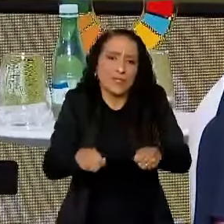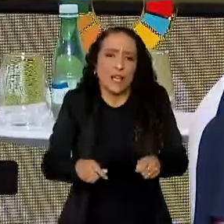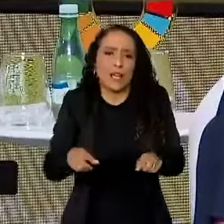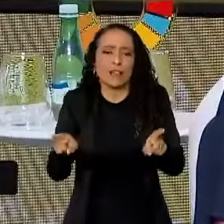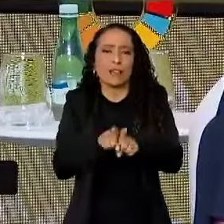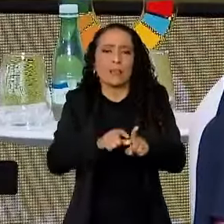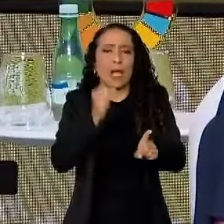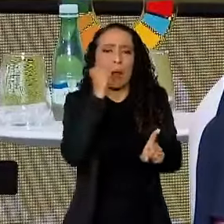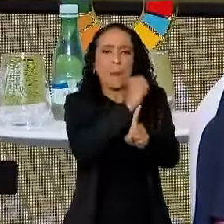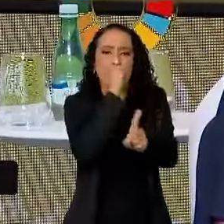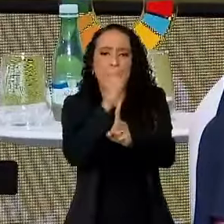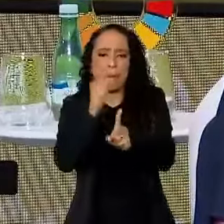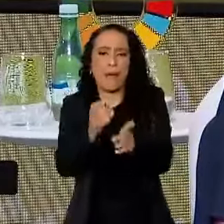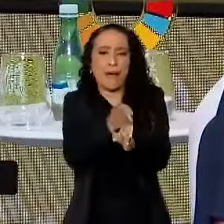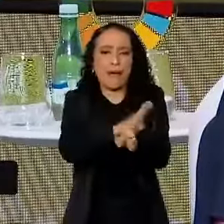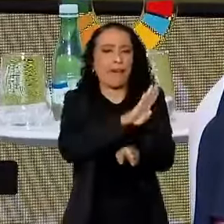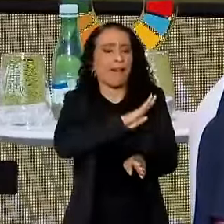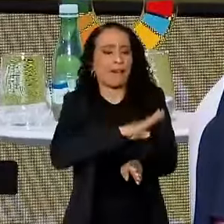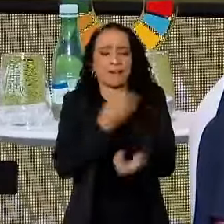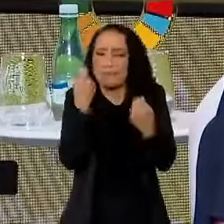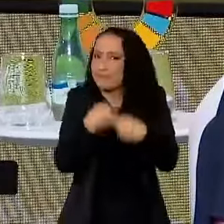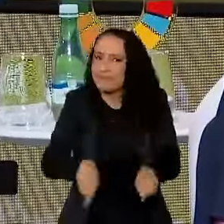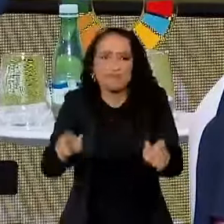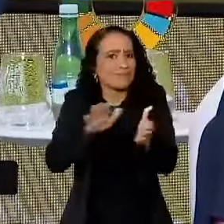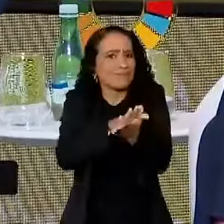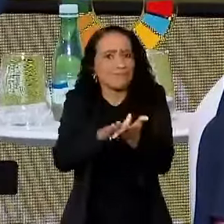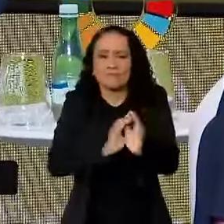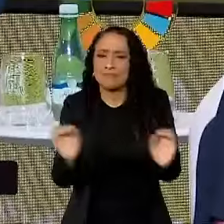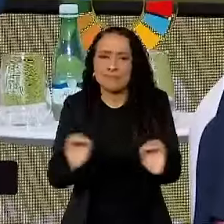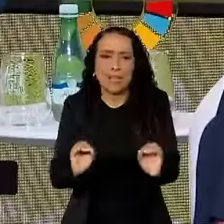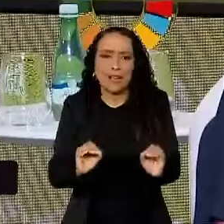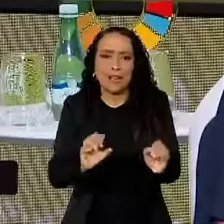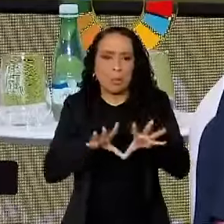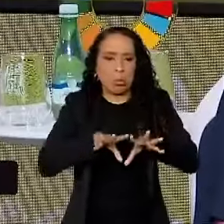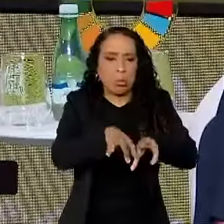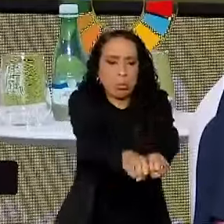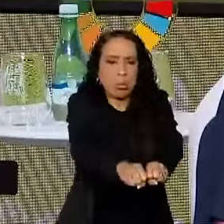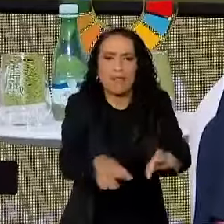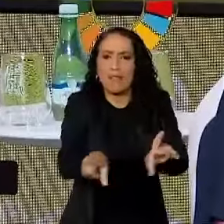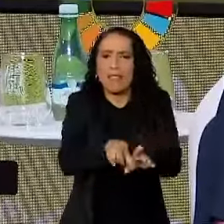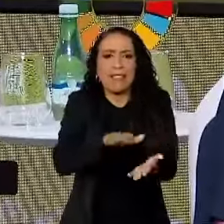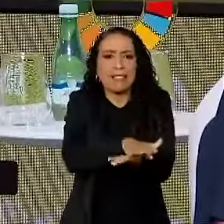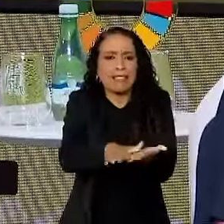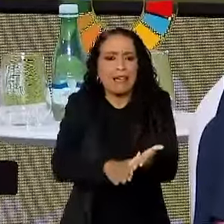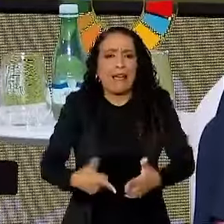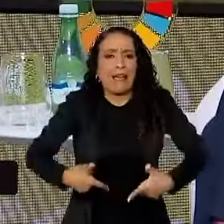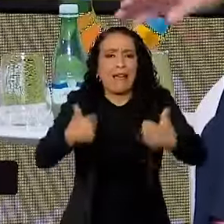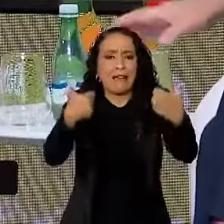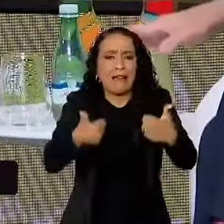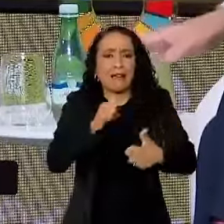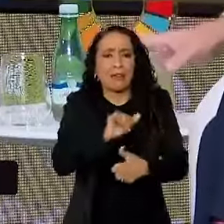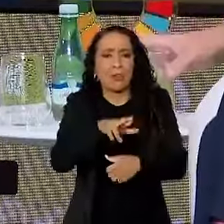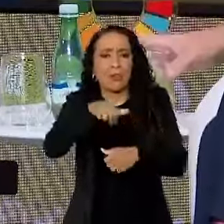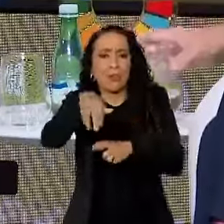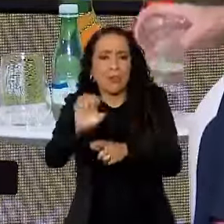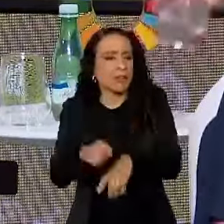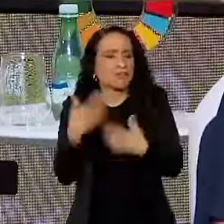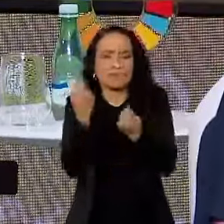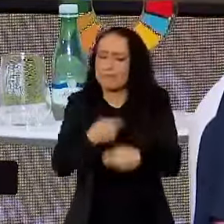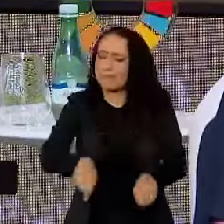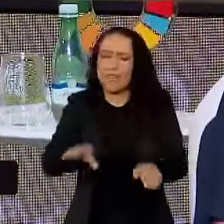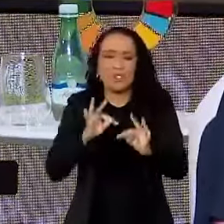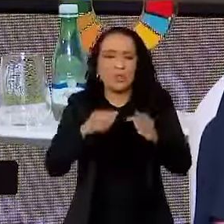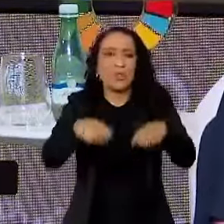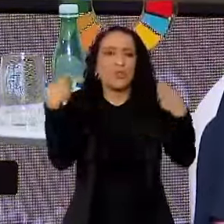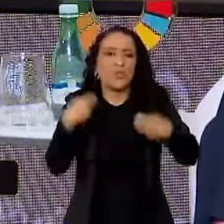genocídio na faixa de Gaza. Não precisaria ter, sabe, a invasão da Líbia. Não precisaria ter a guerra do Iraque. Tudo isso poderia ter sido